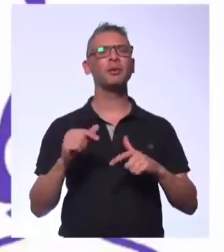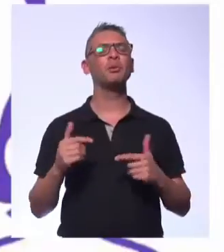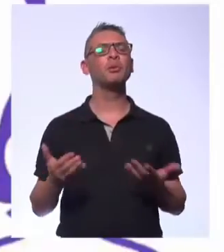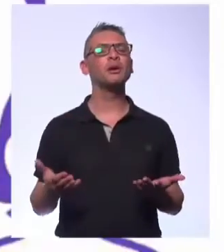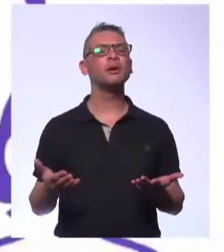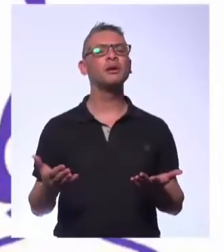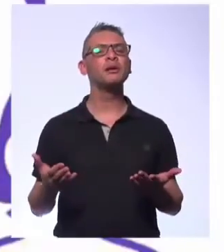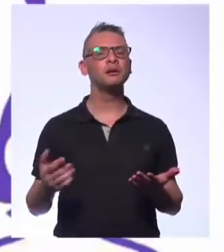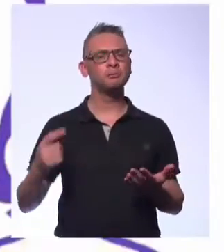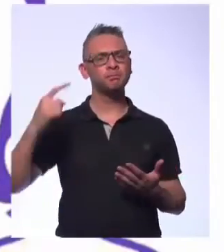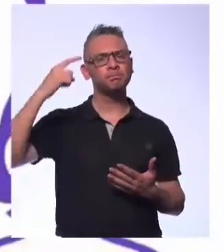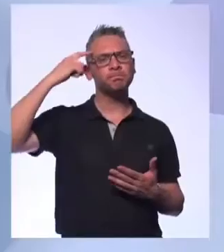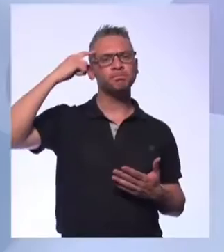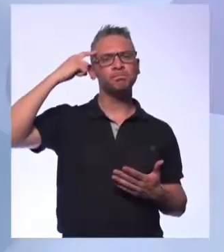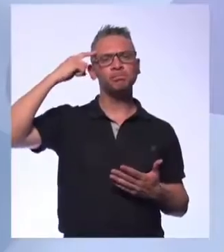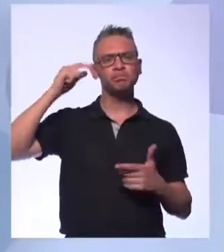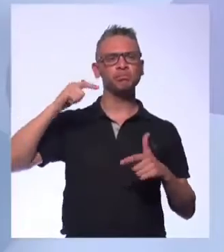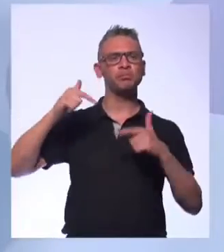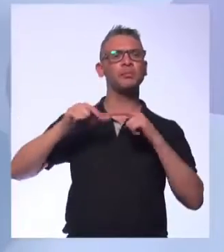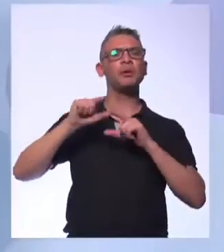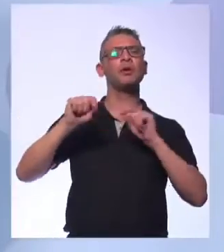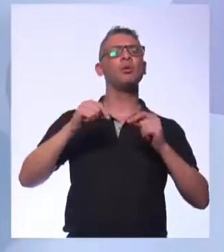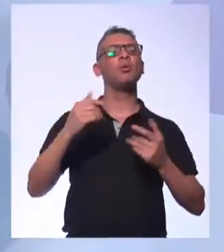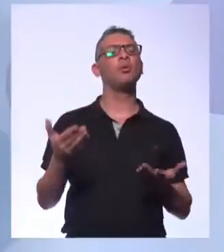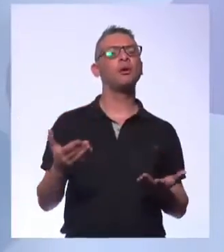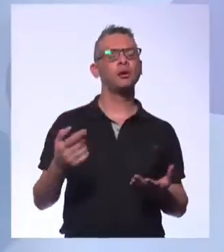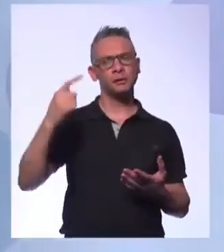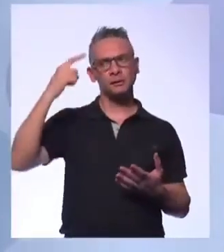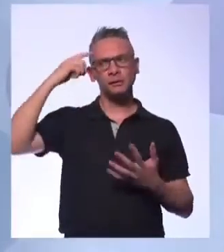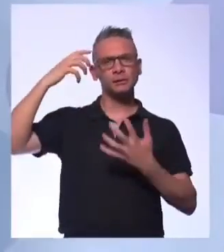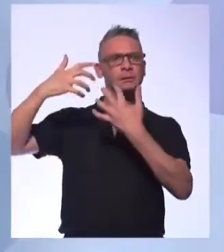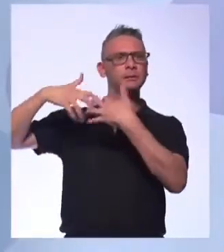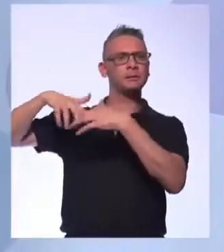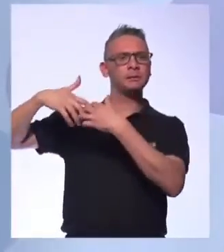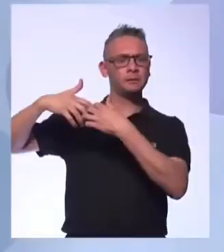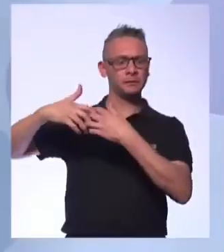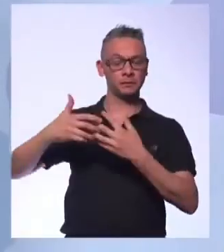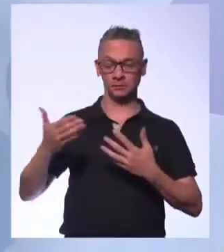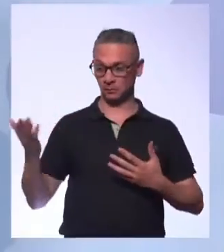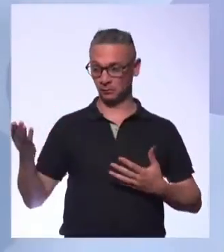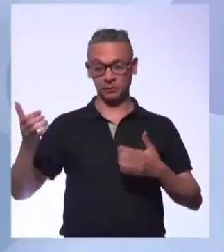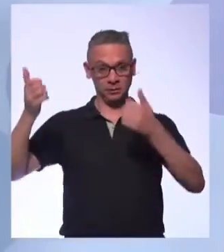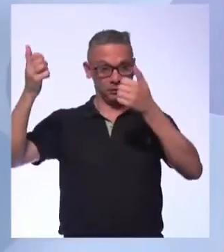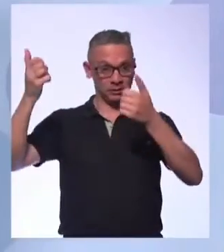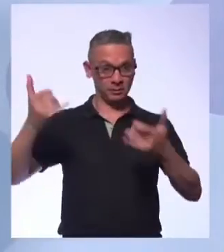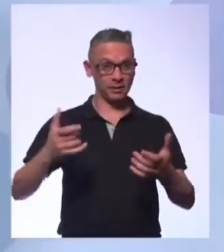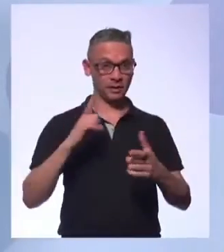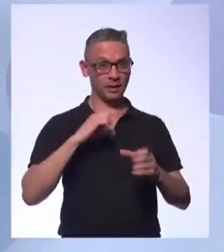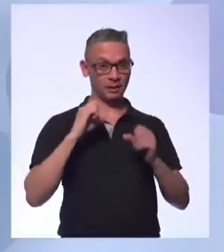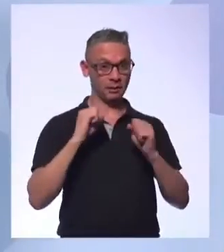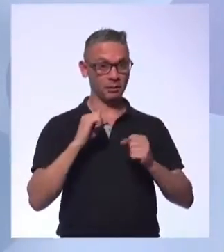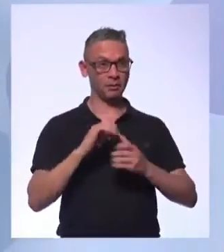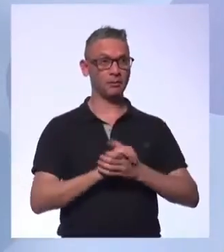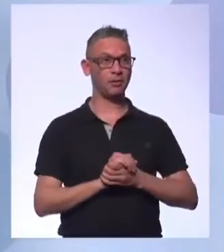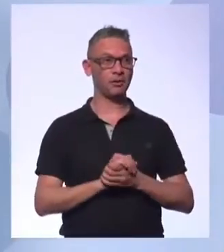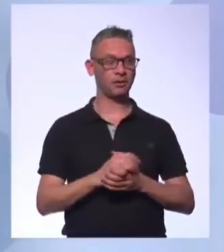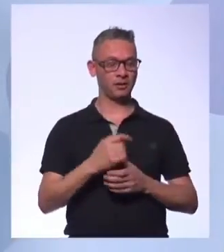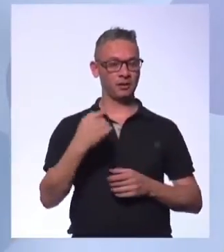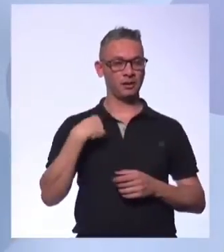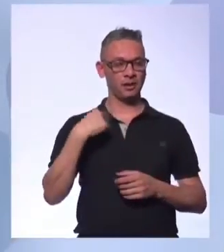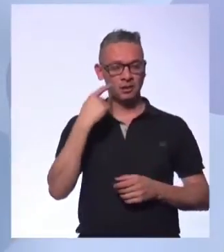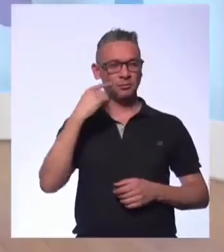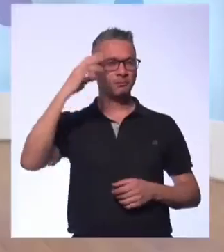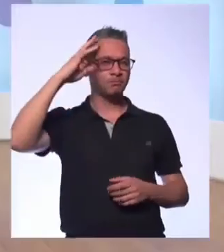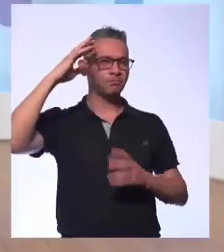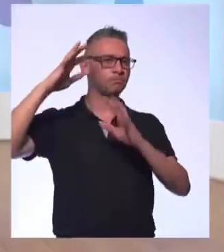de vocês quando a gente fala de trabalho? Aliás, se quiser trazer algum comentário, trazer alguma coisa aqui para o Mauro. Estou perguntando